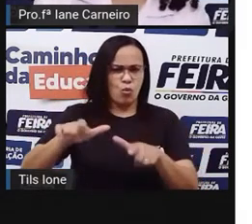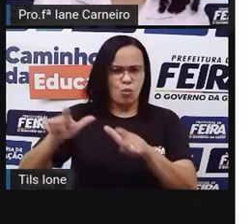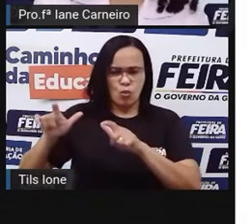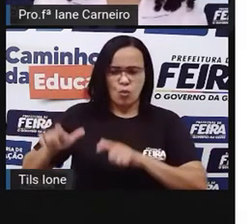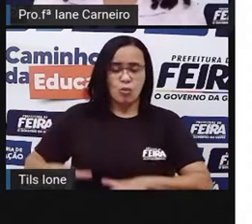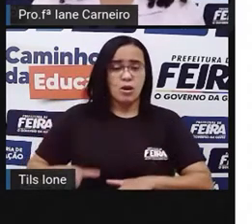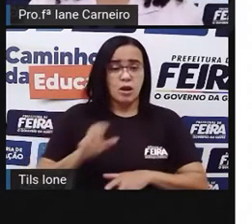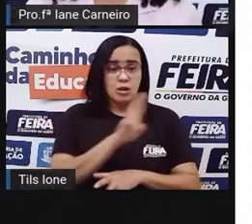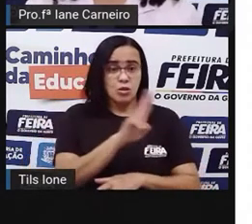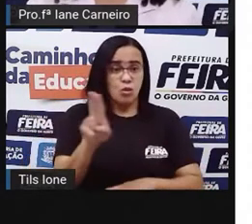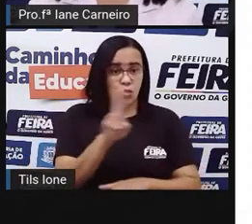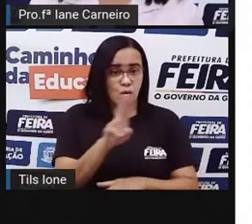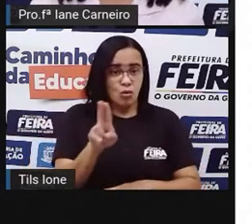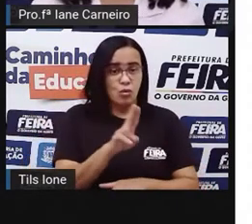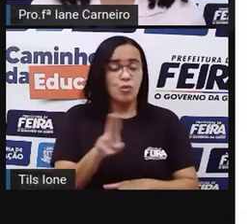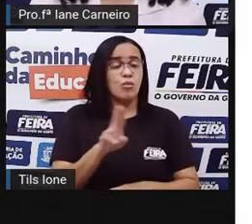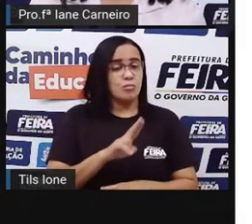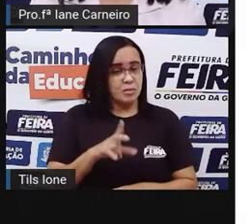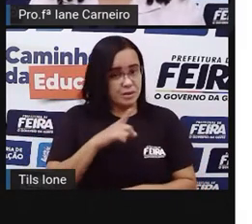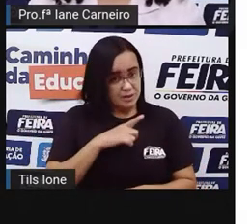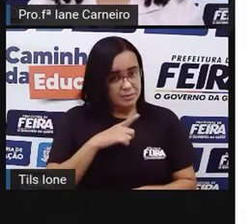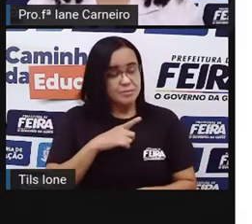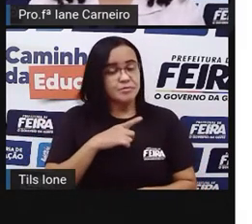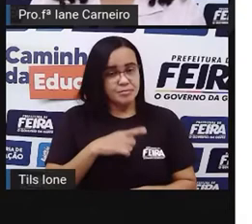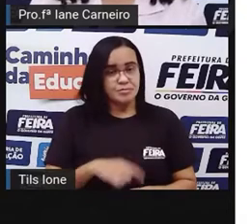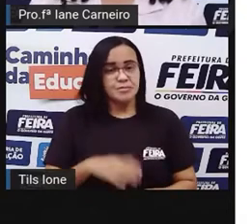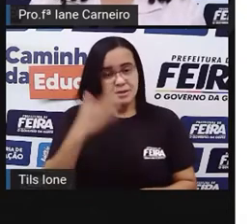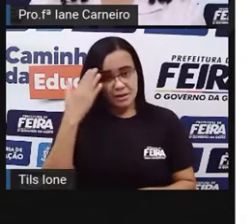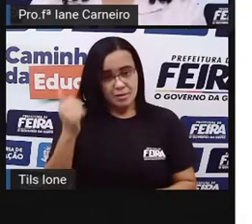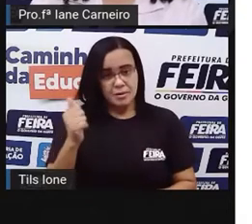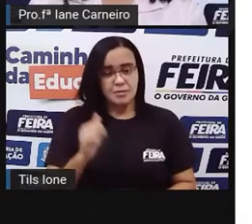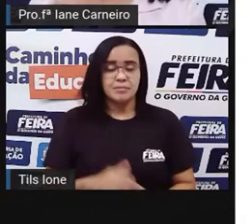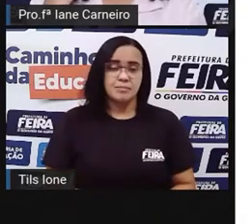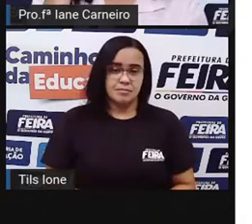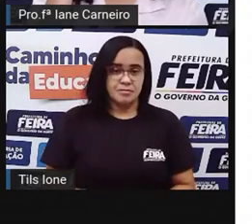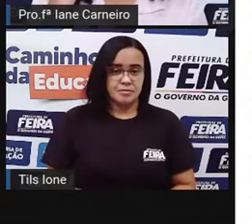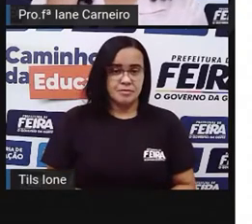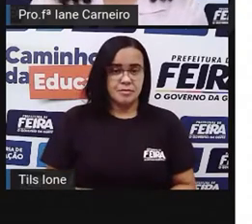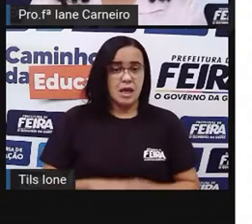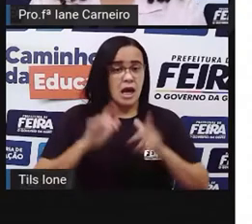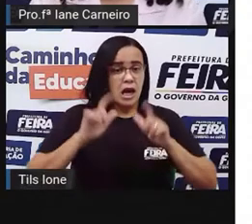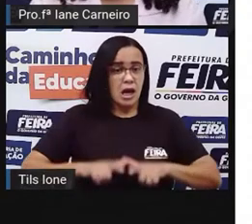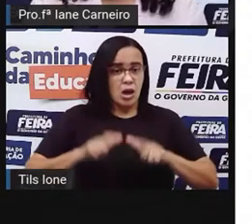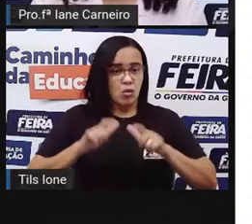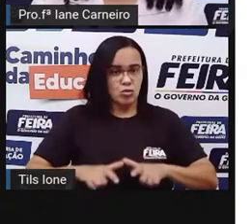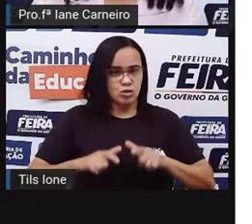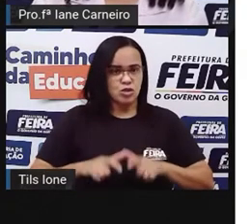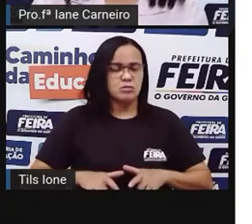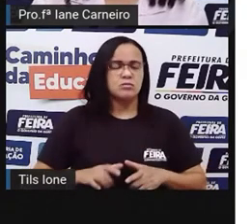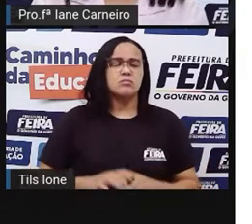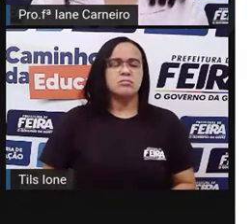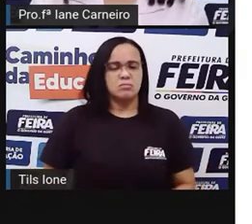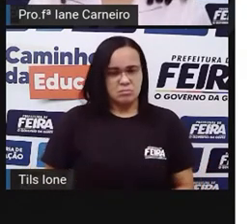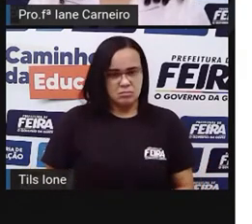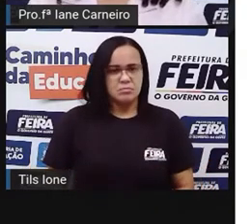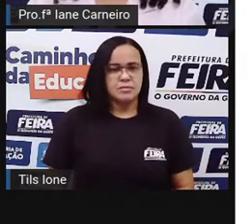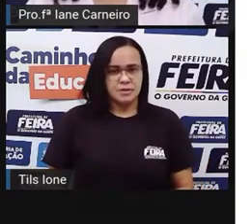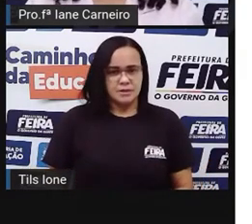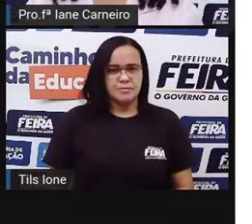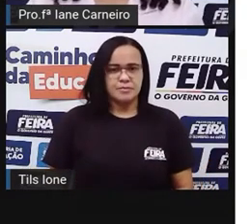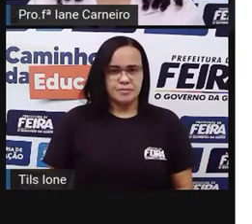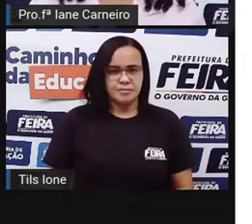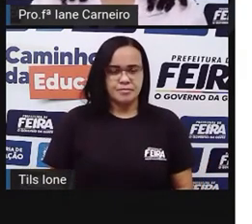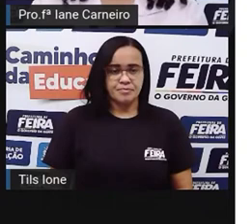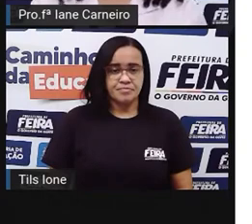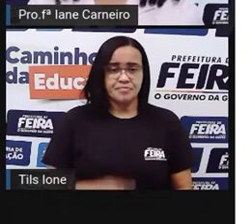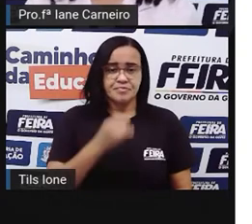posições, né? Para que, quando for necessário, né, a gente saber se localizar com autonomia, tá certo? Então, aqui,